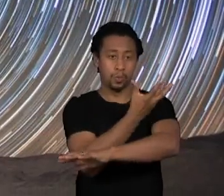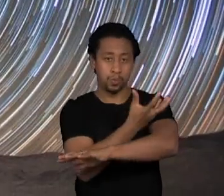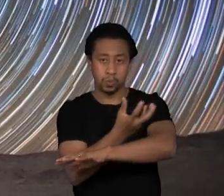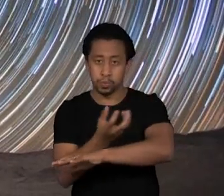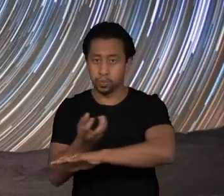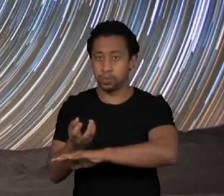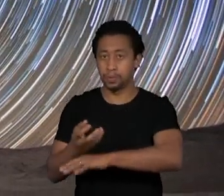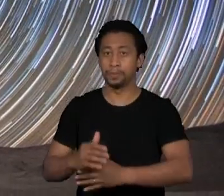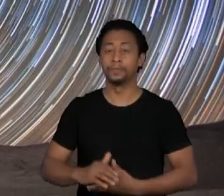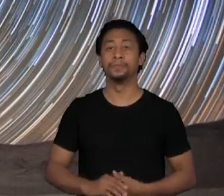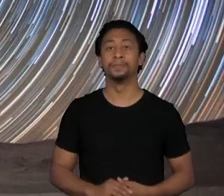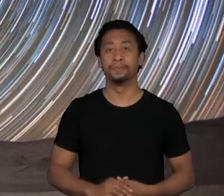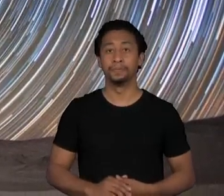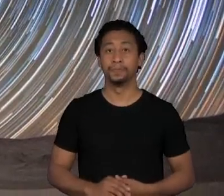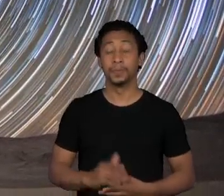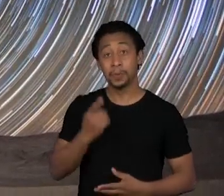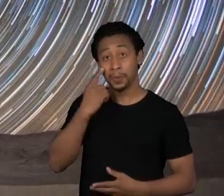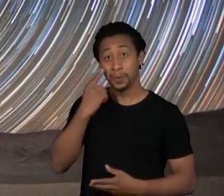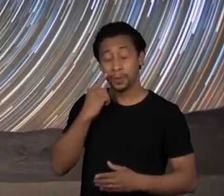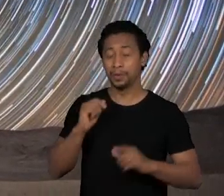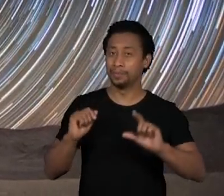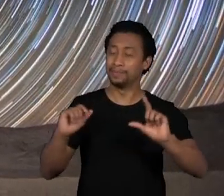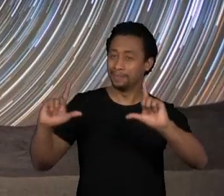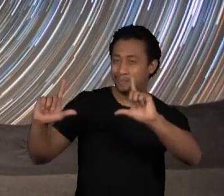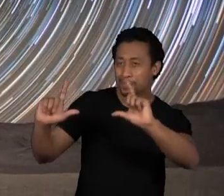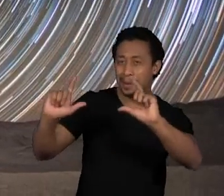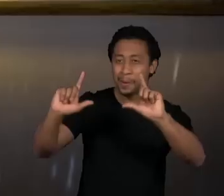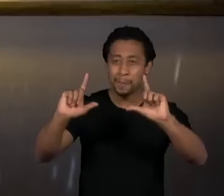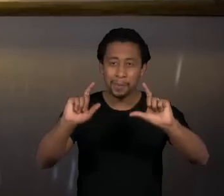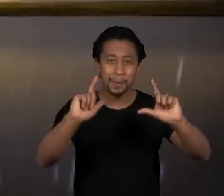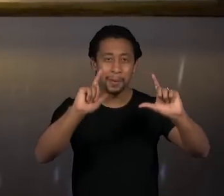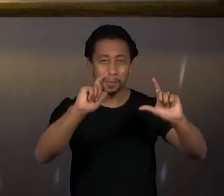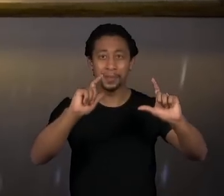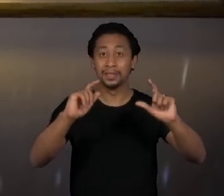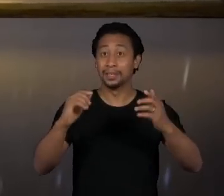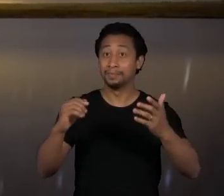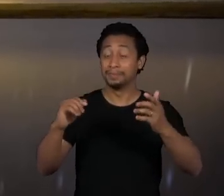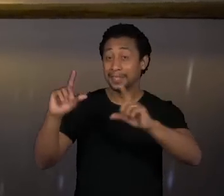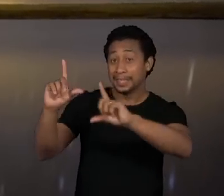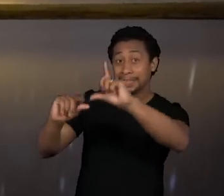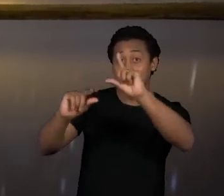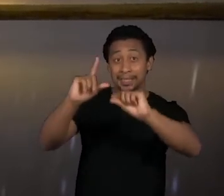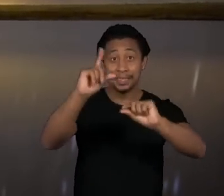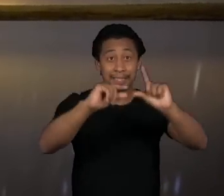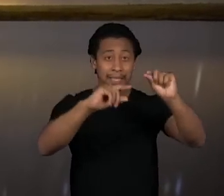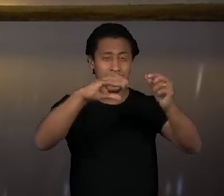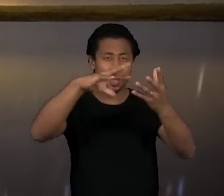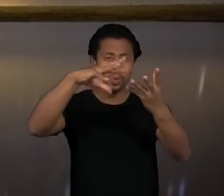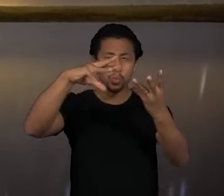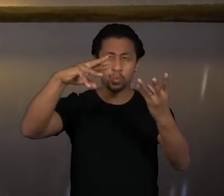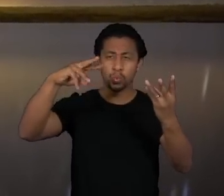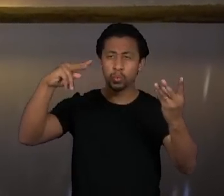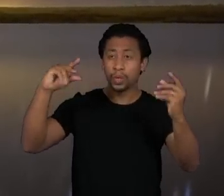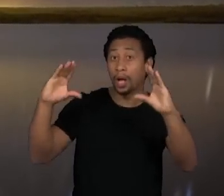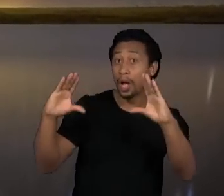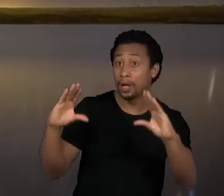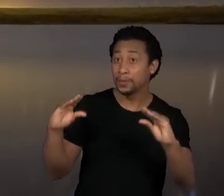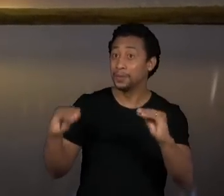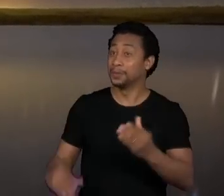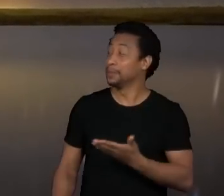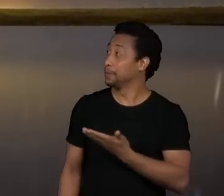E conheça a arte de fotografar estrelas, planetas e constelações no céu noturno,